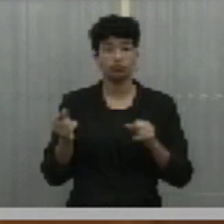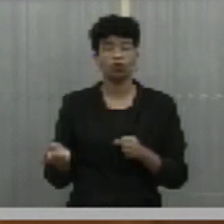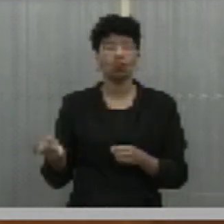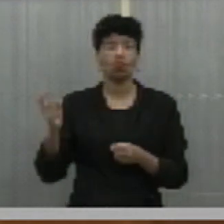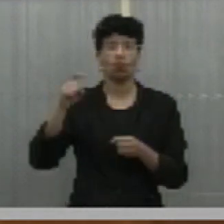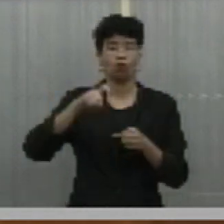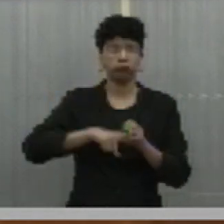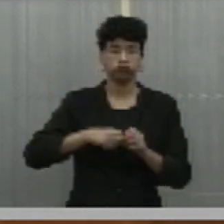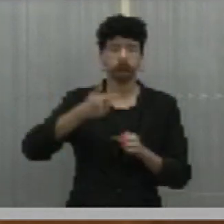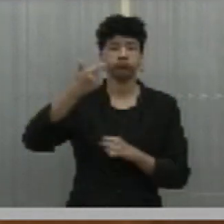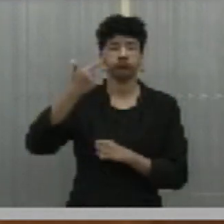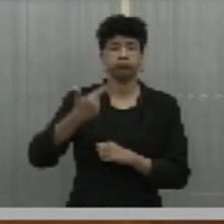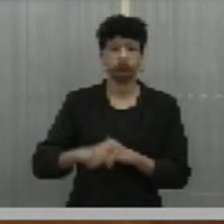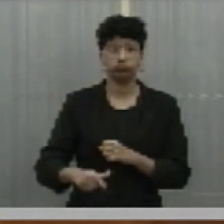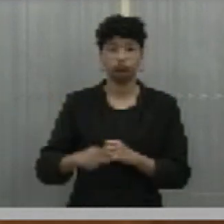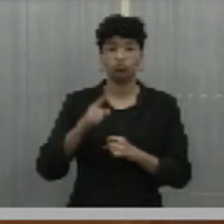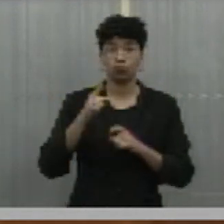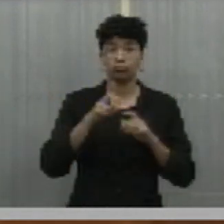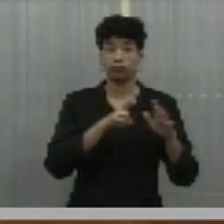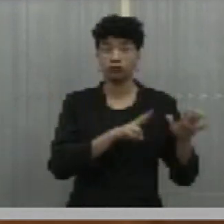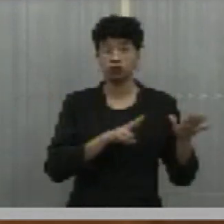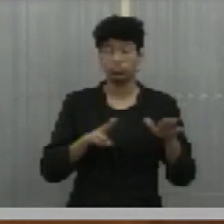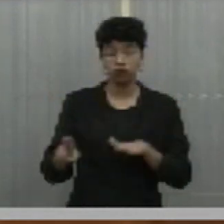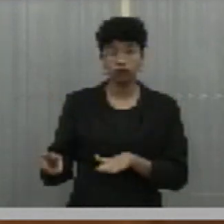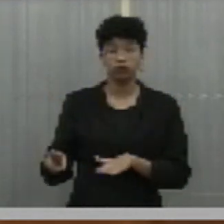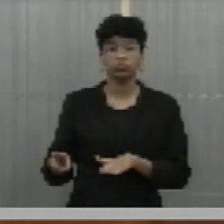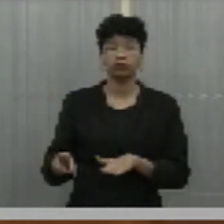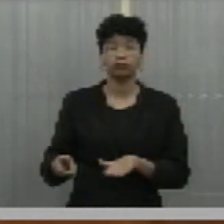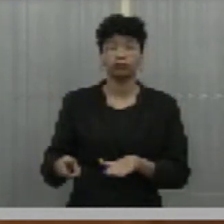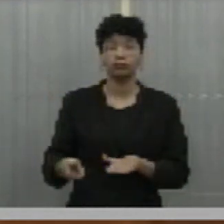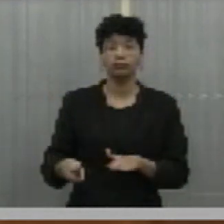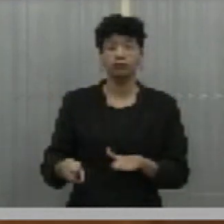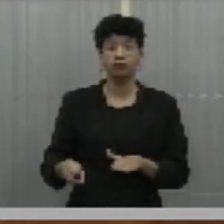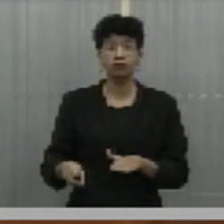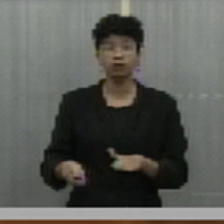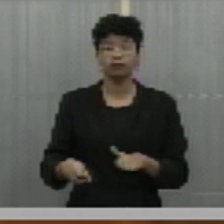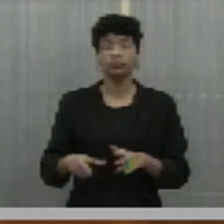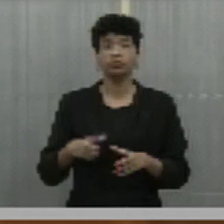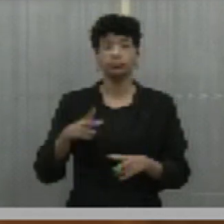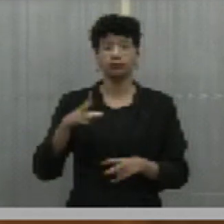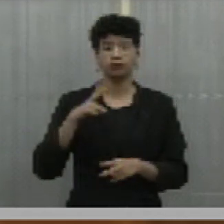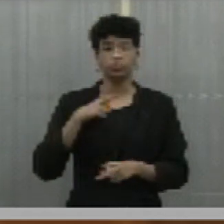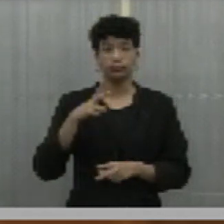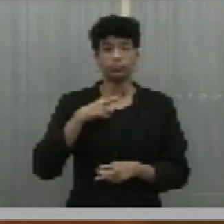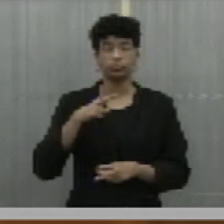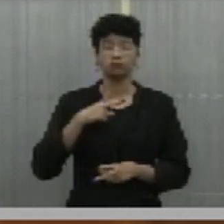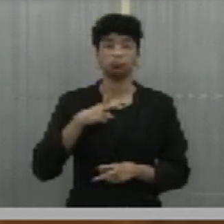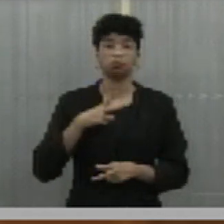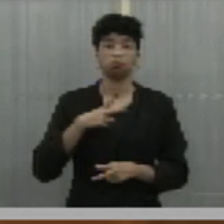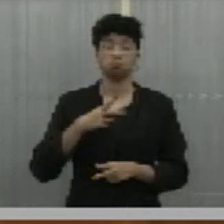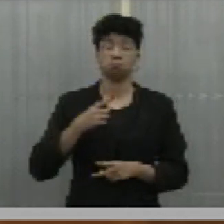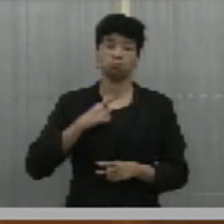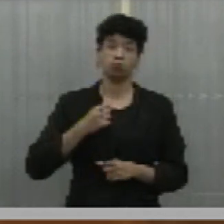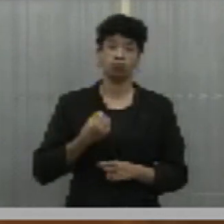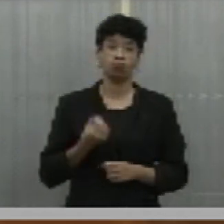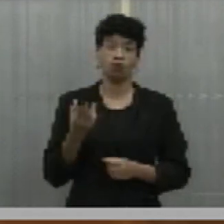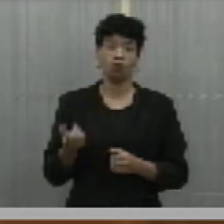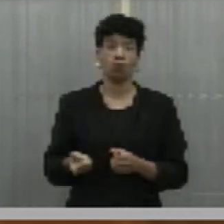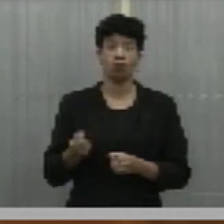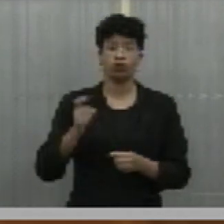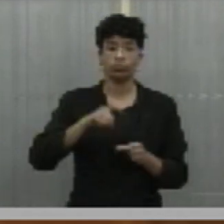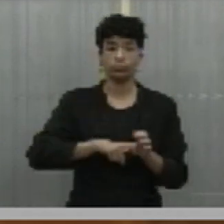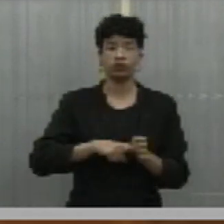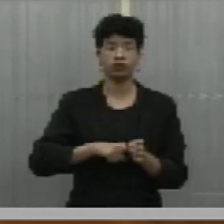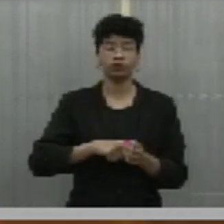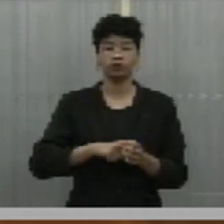renovado. Depois de uma semana de uma questão pessoal que eu estarei, eu vou retornar de